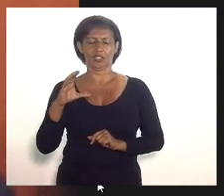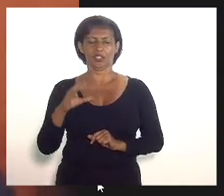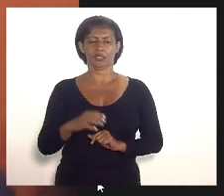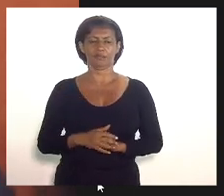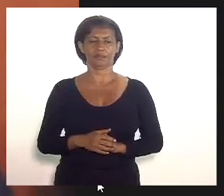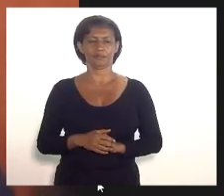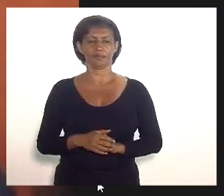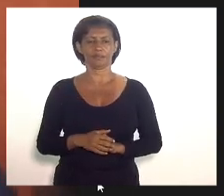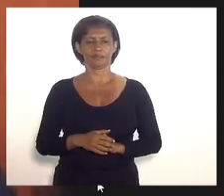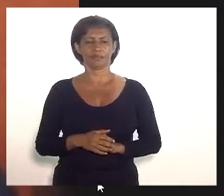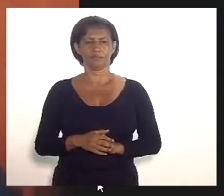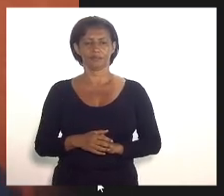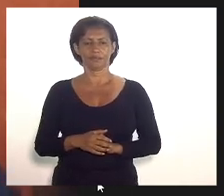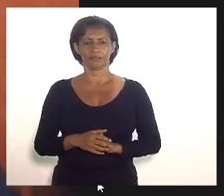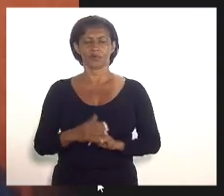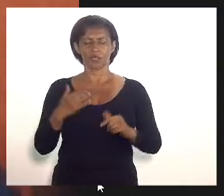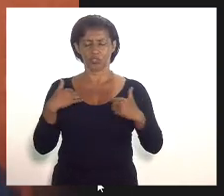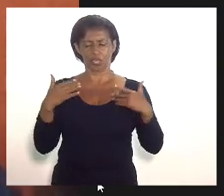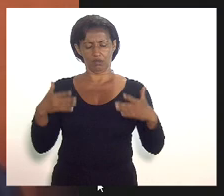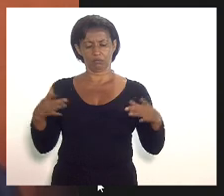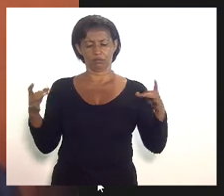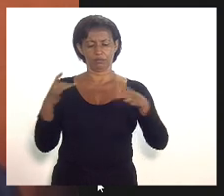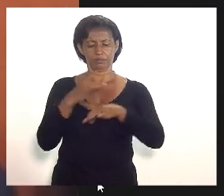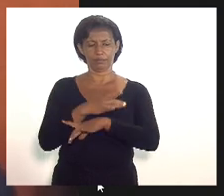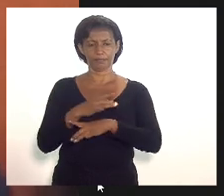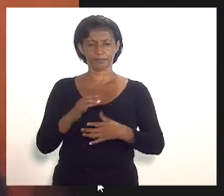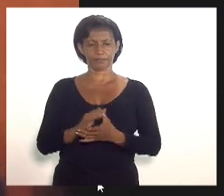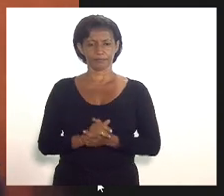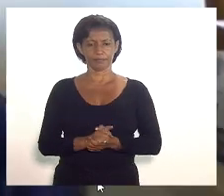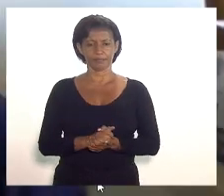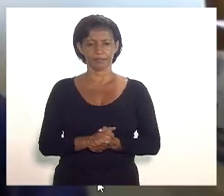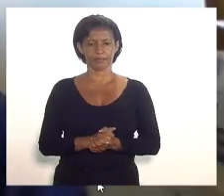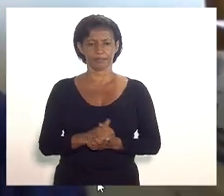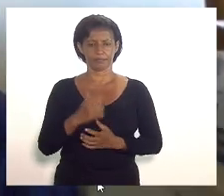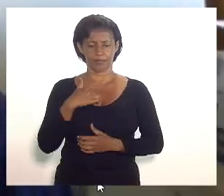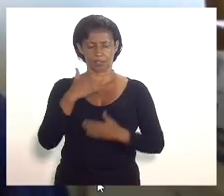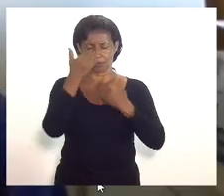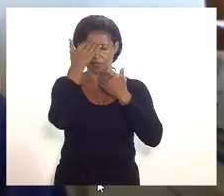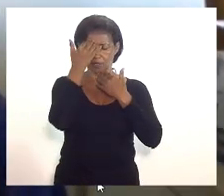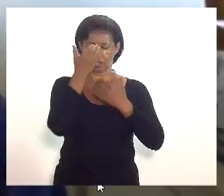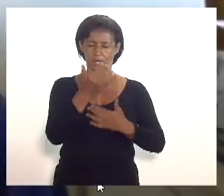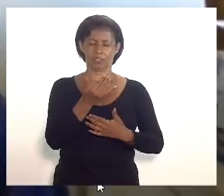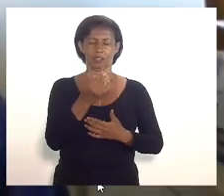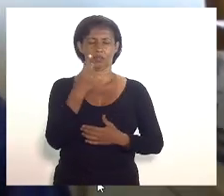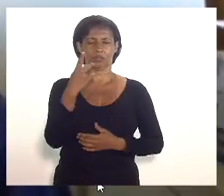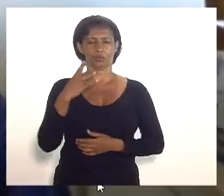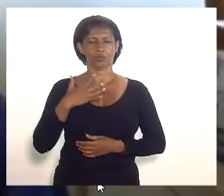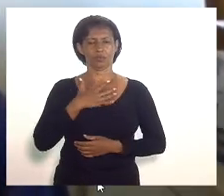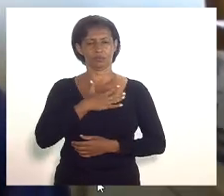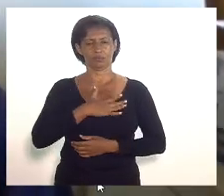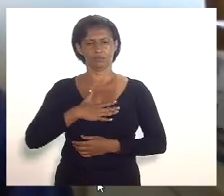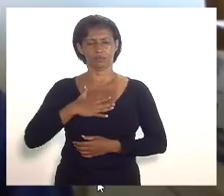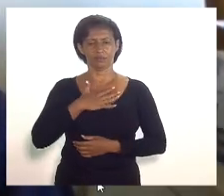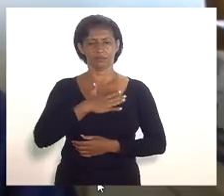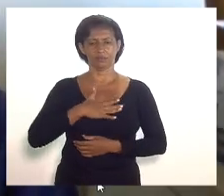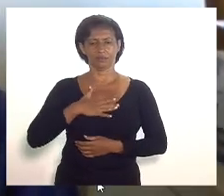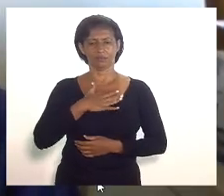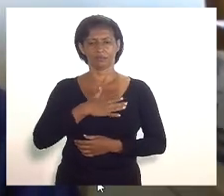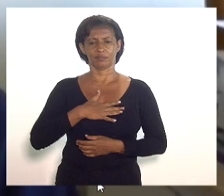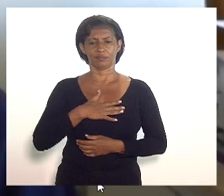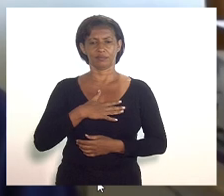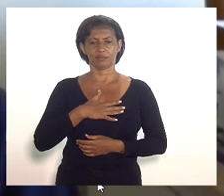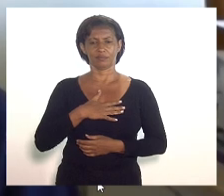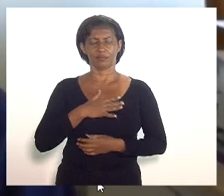mas na tua aposta obrigado eu que agradeço a sua satisfação a todos